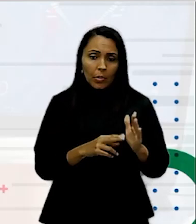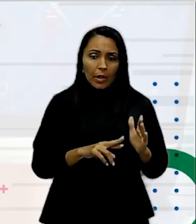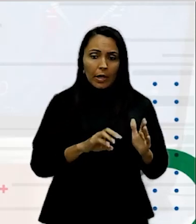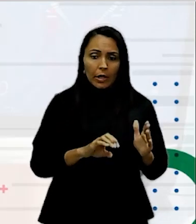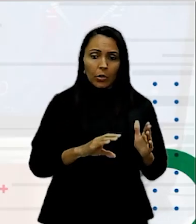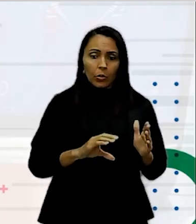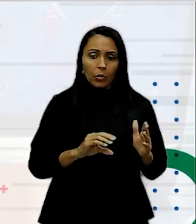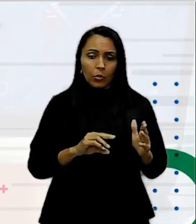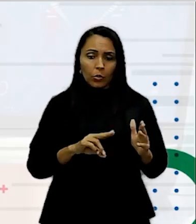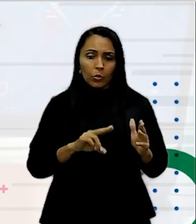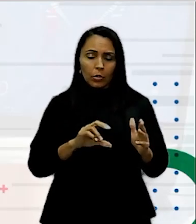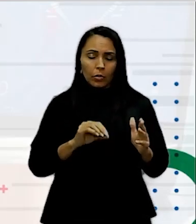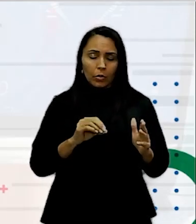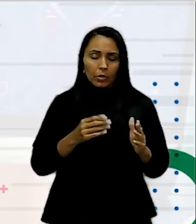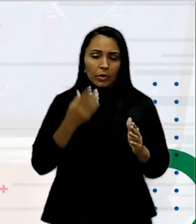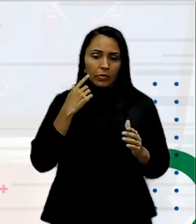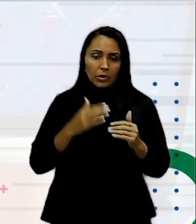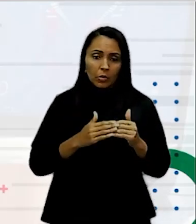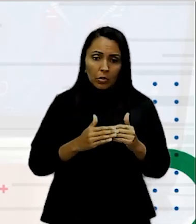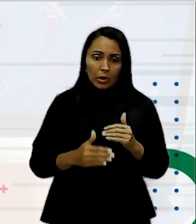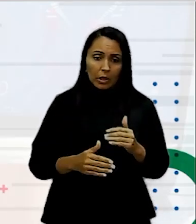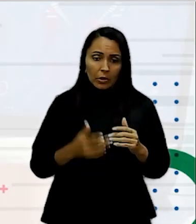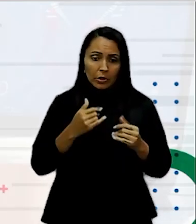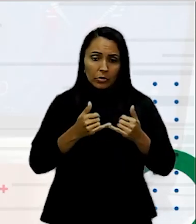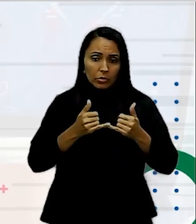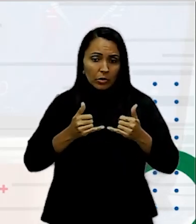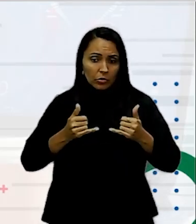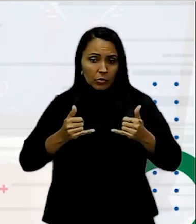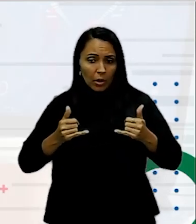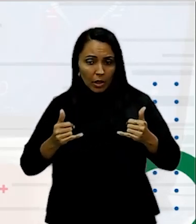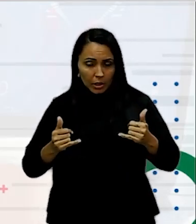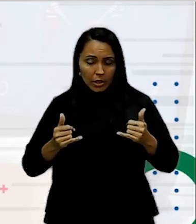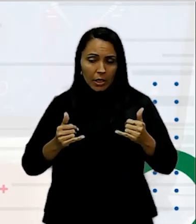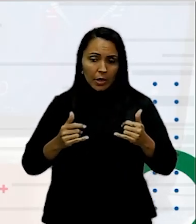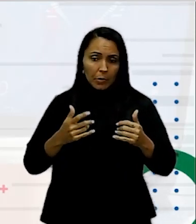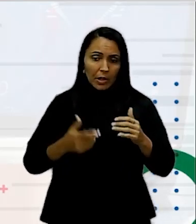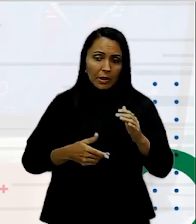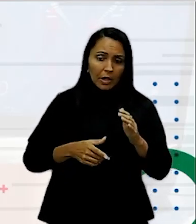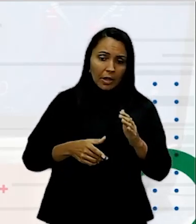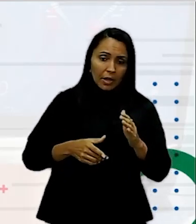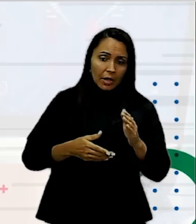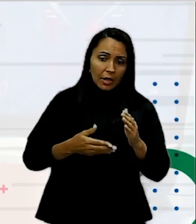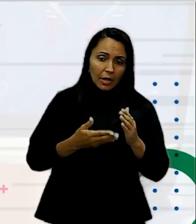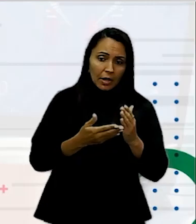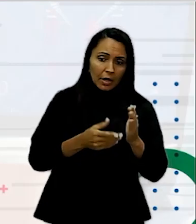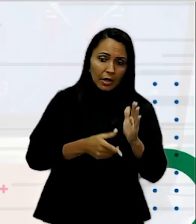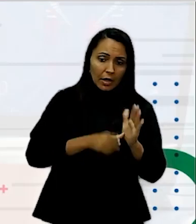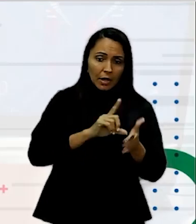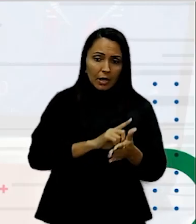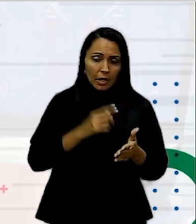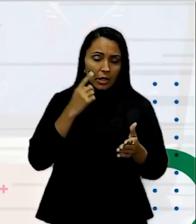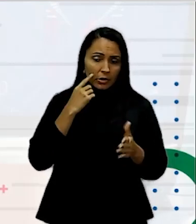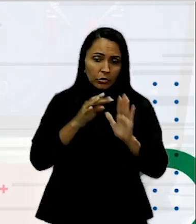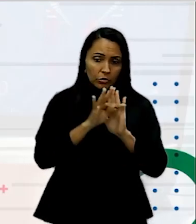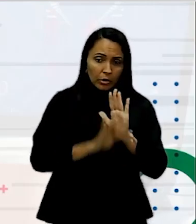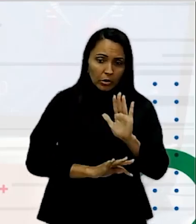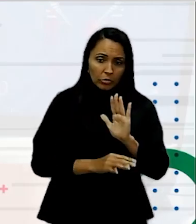colocar o início da sua linha para antes do que o resto do texto começa